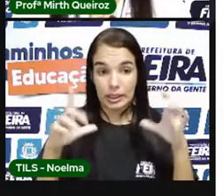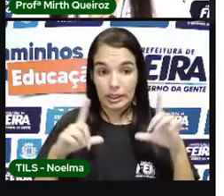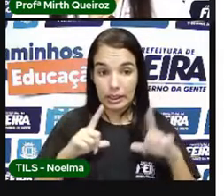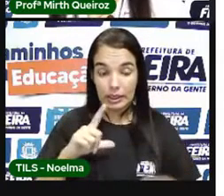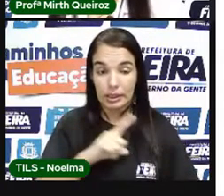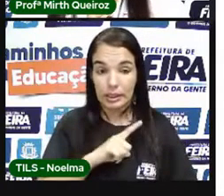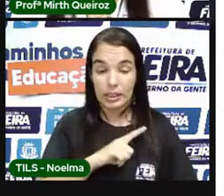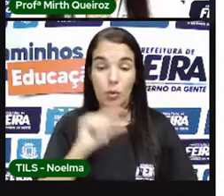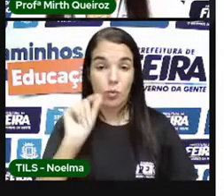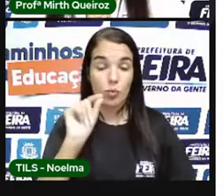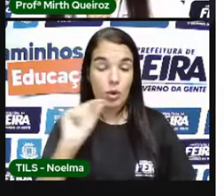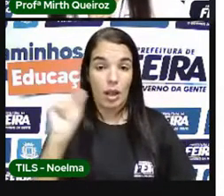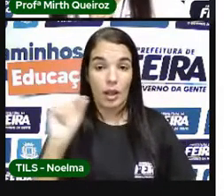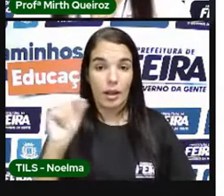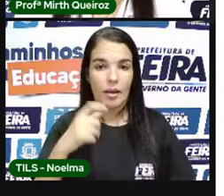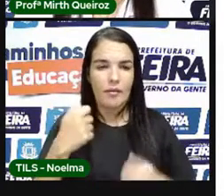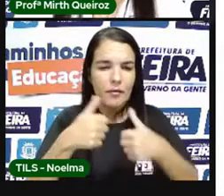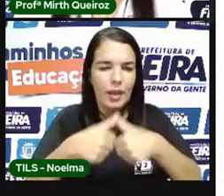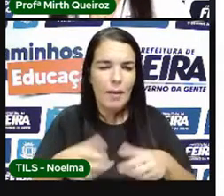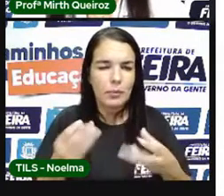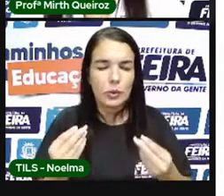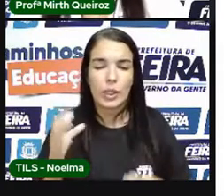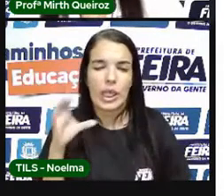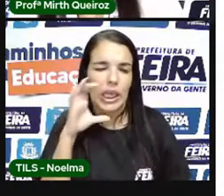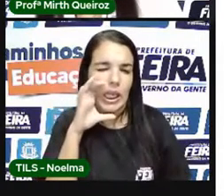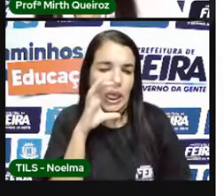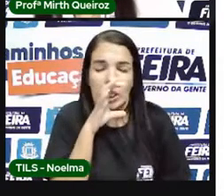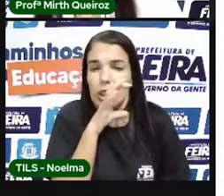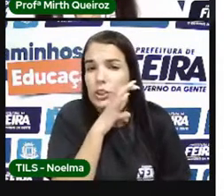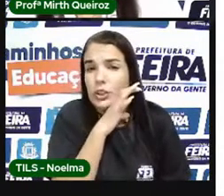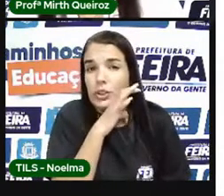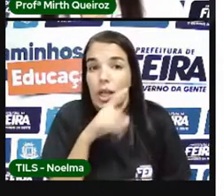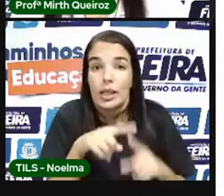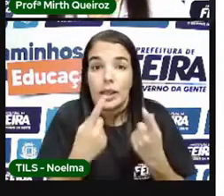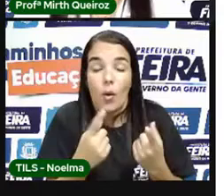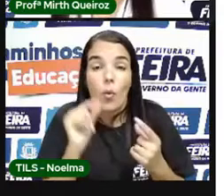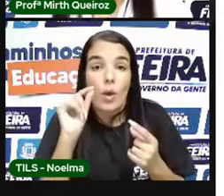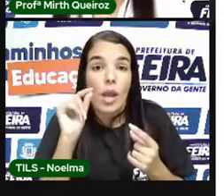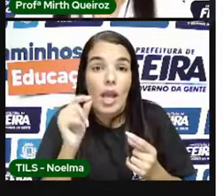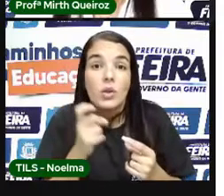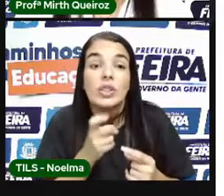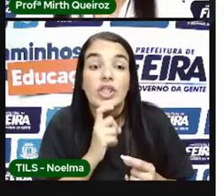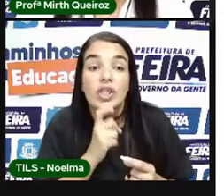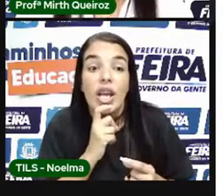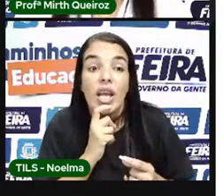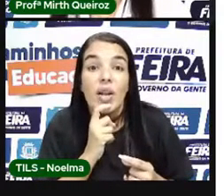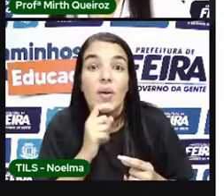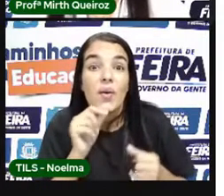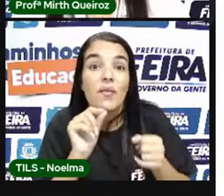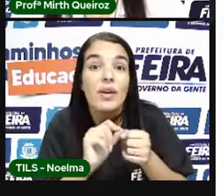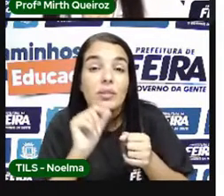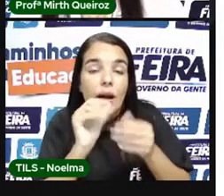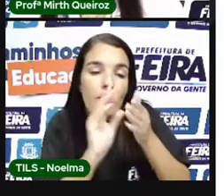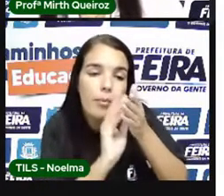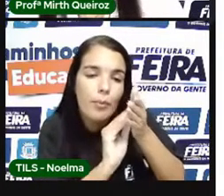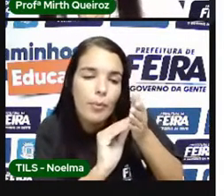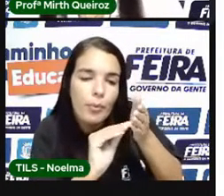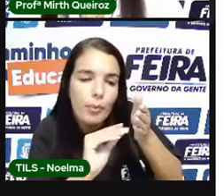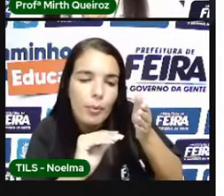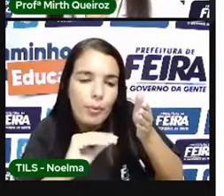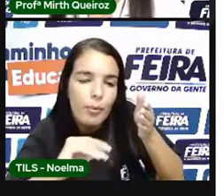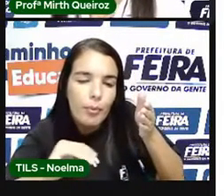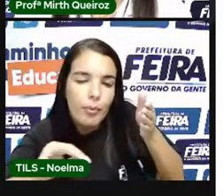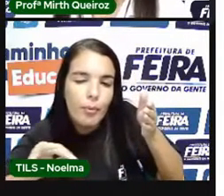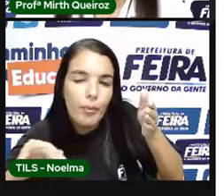que? É ficar muito Quente Aí derreter Calotos Polares Por isso Algumas Cidades Ou até Mesmo